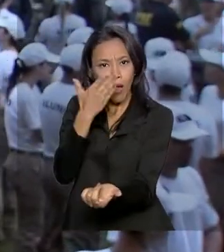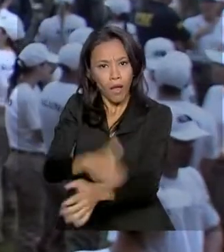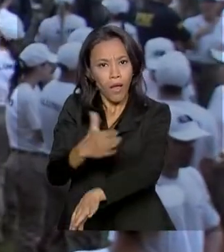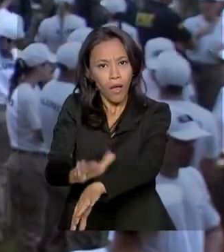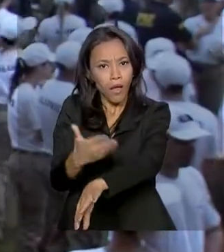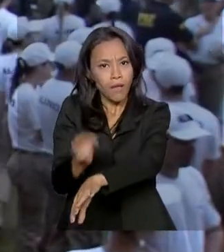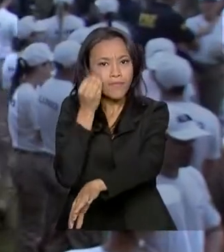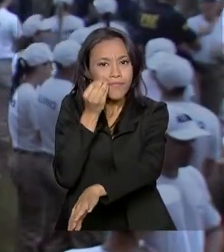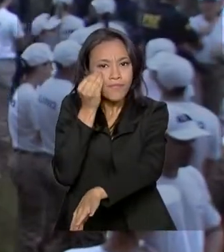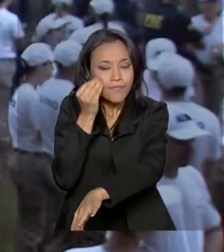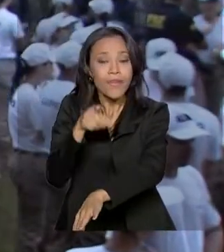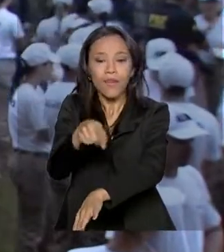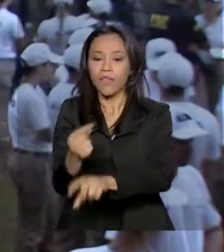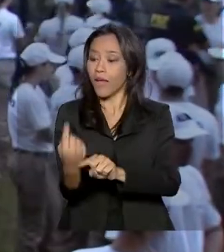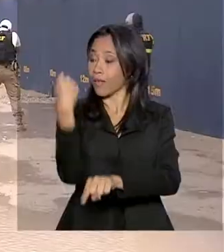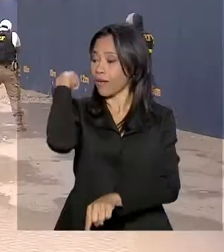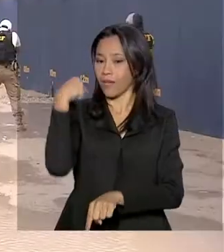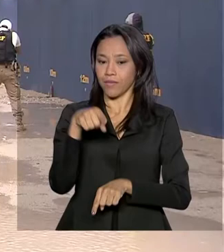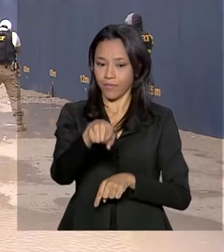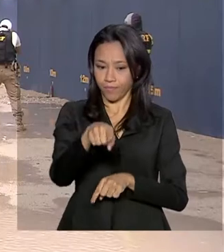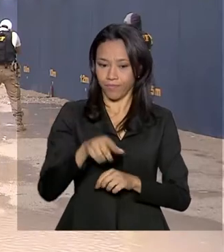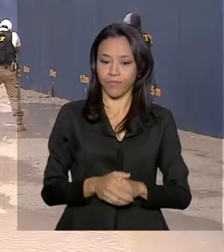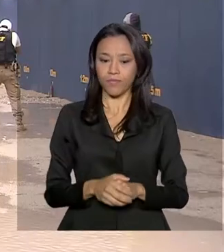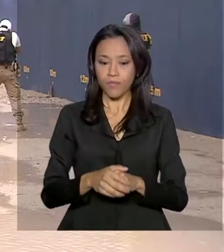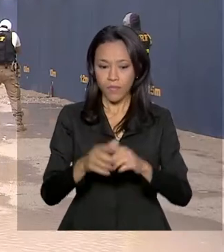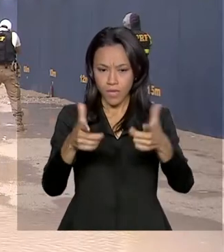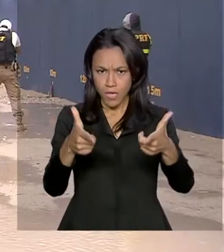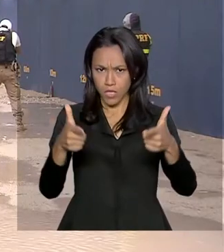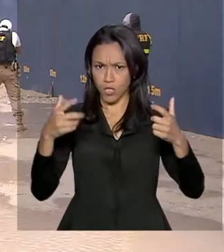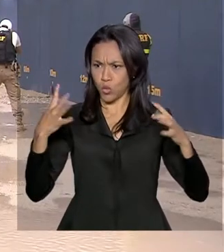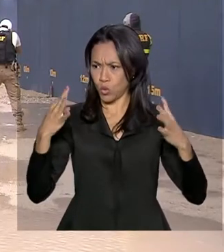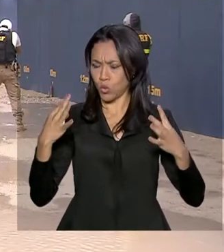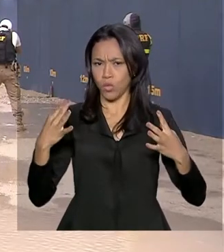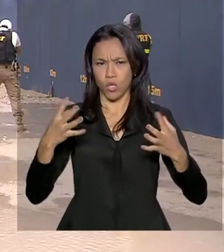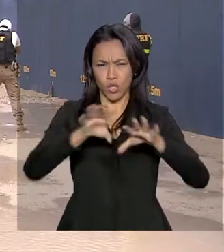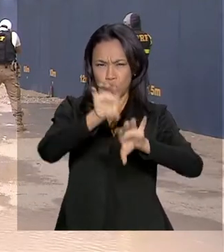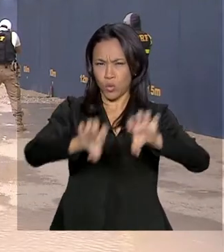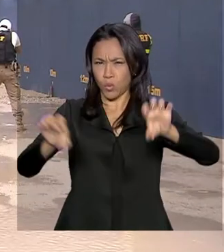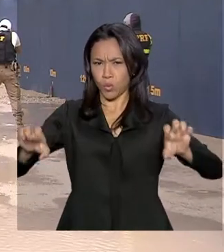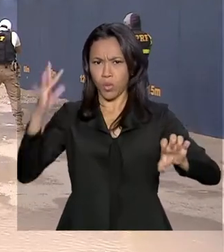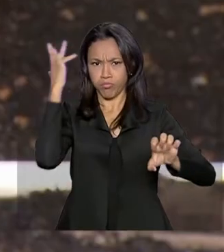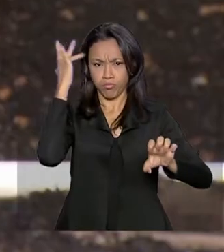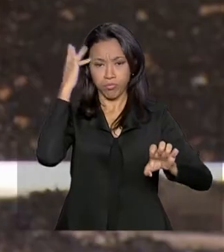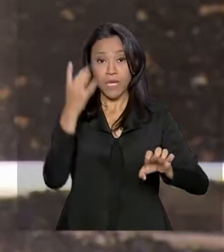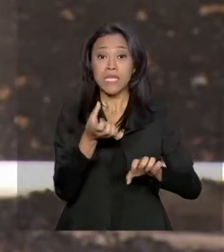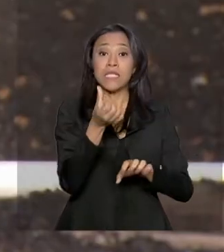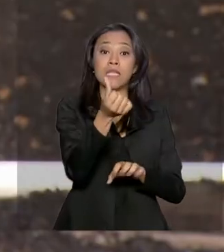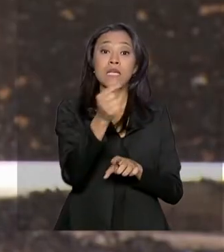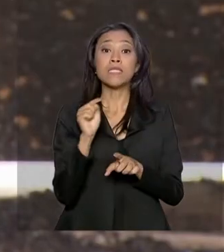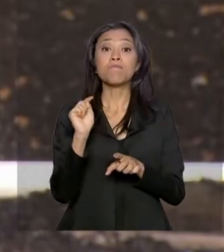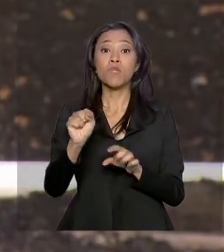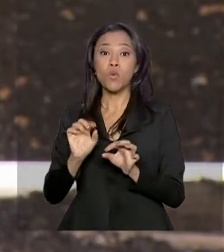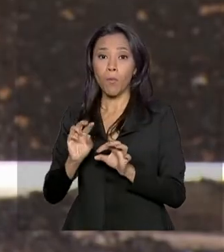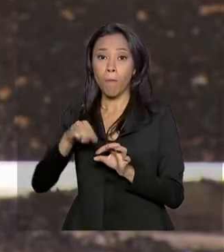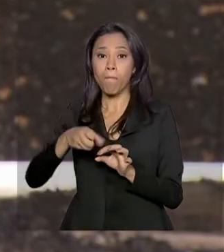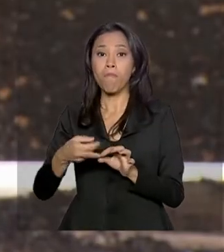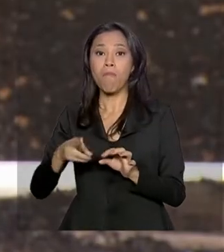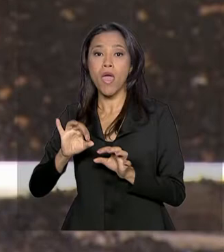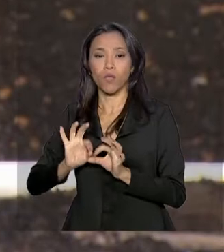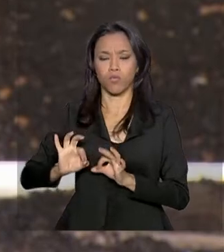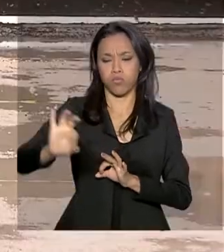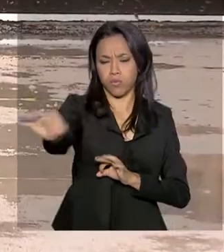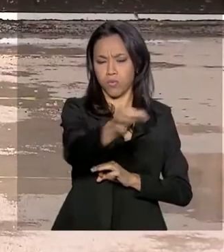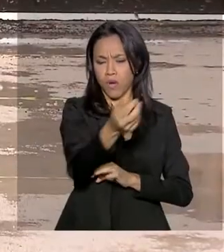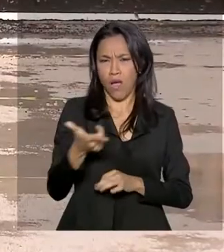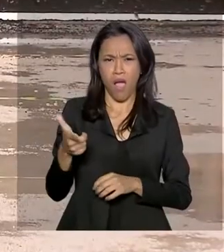e fica bem ali atrás. A estrutura moderna tem cerca de 6 mil metros quadrados e permite disparos de armas de vários